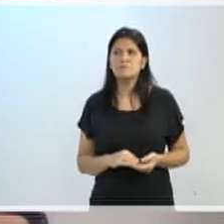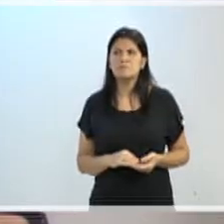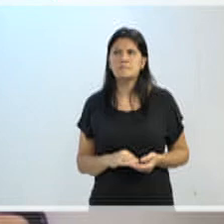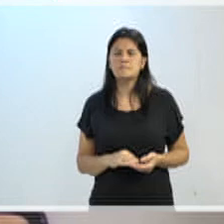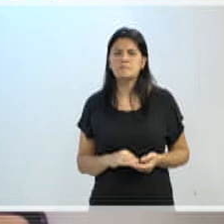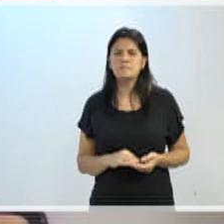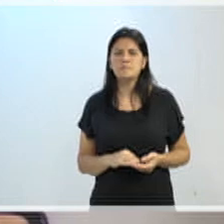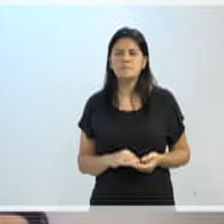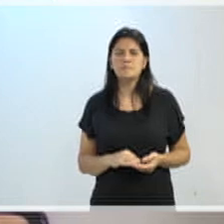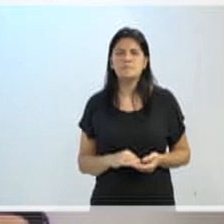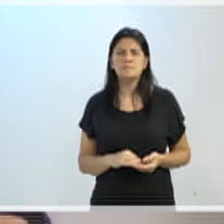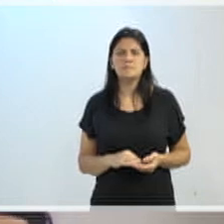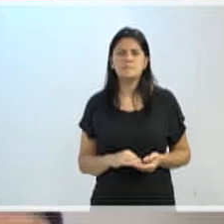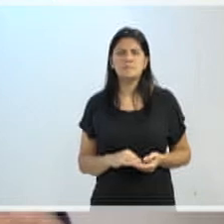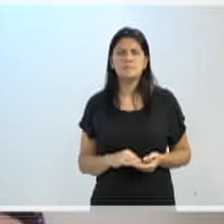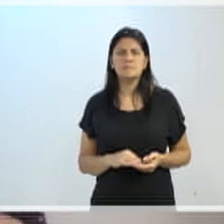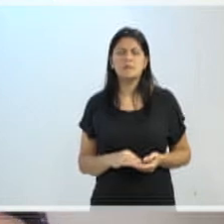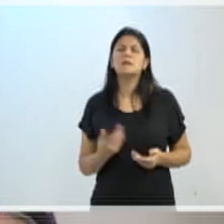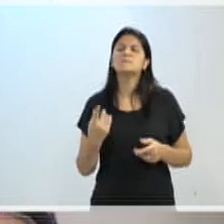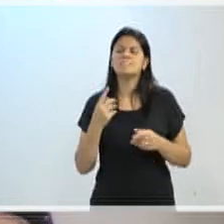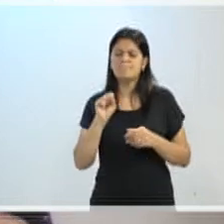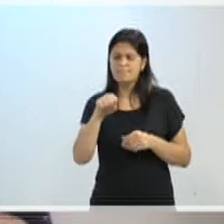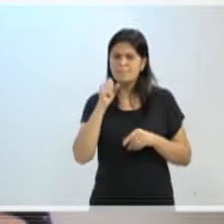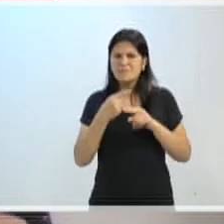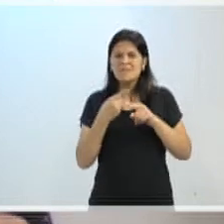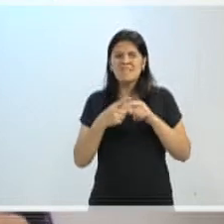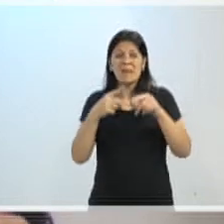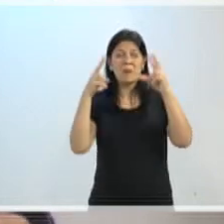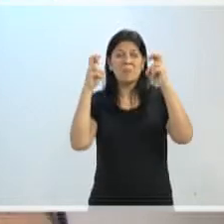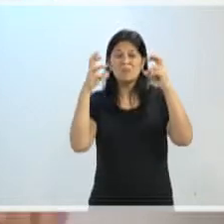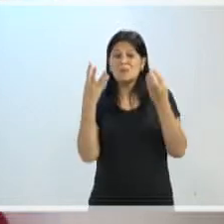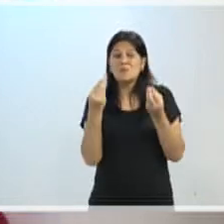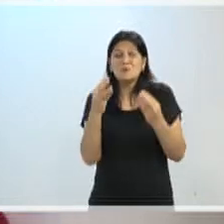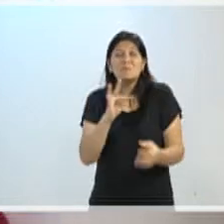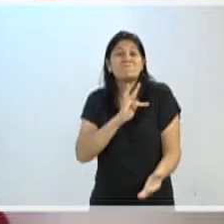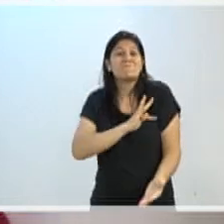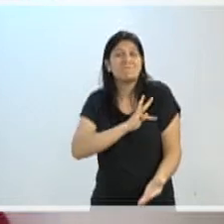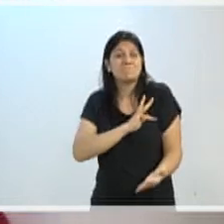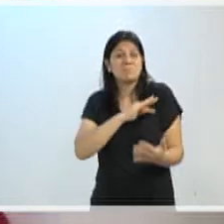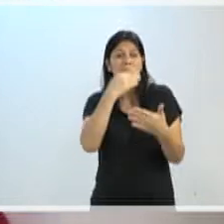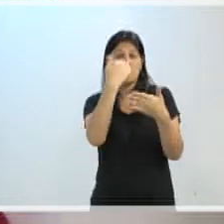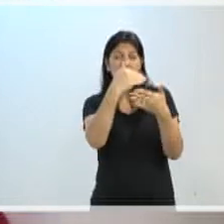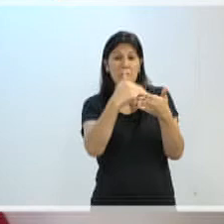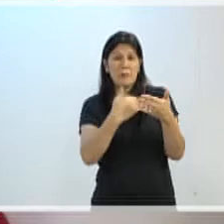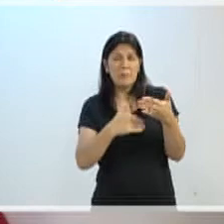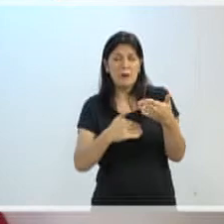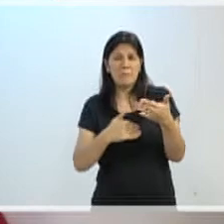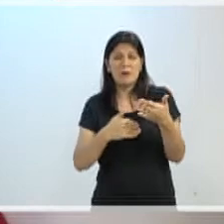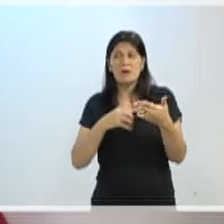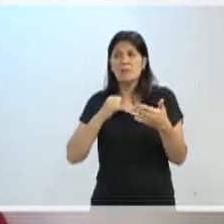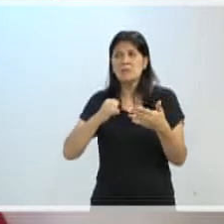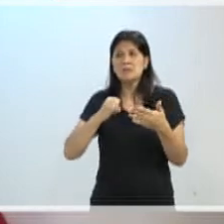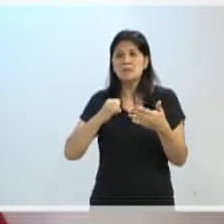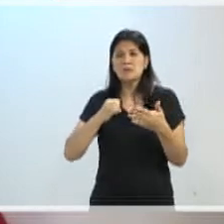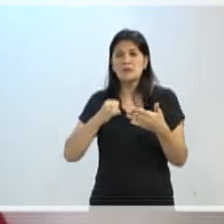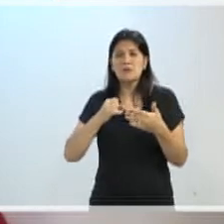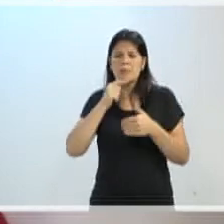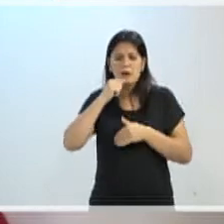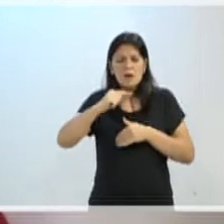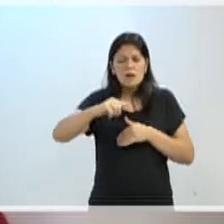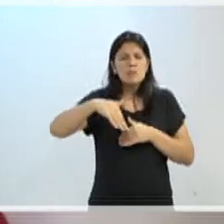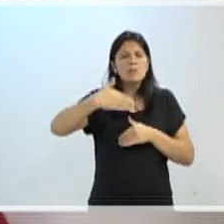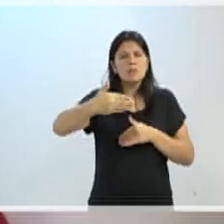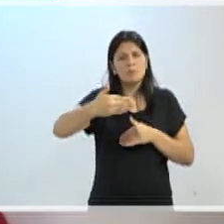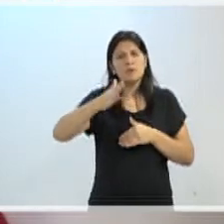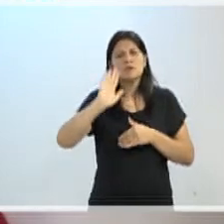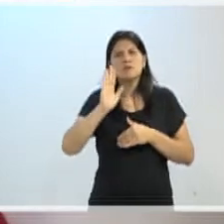Sim, é porque é um assunto muito técnico isso aí também e até se fôssemos levar um pouquinho mais para frente, mais uma semana, talvez nós